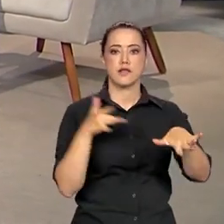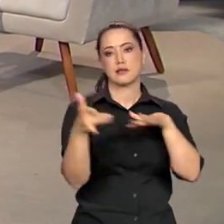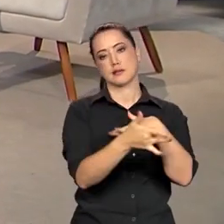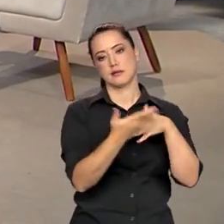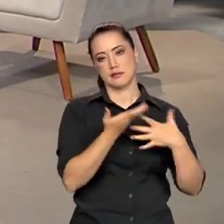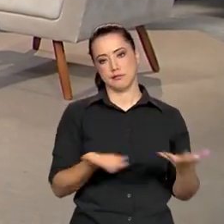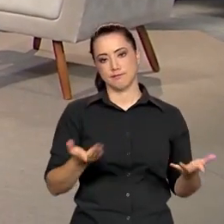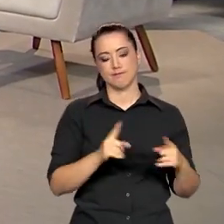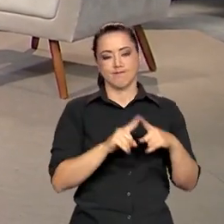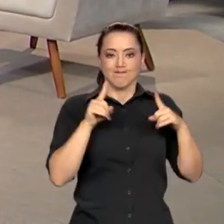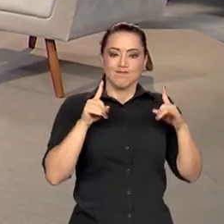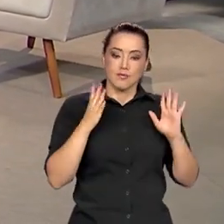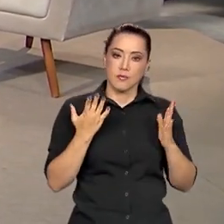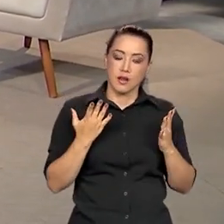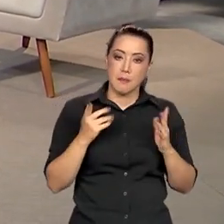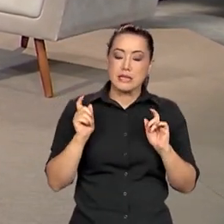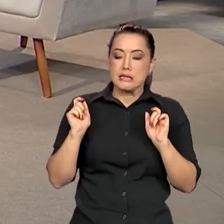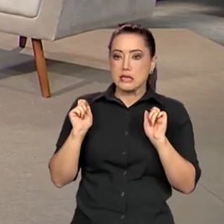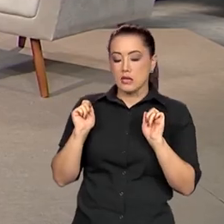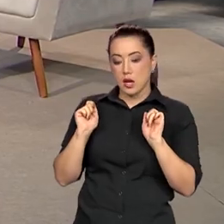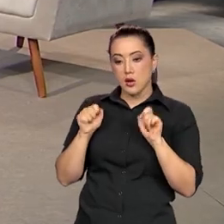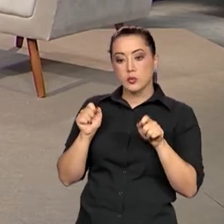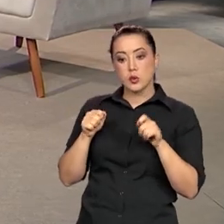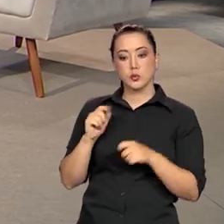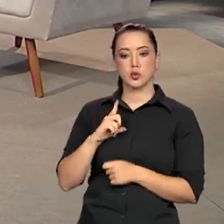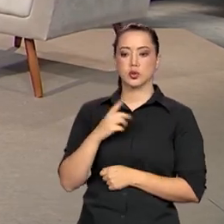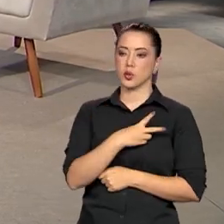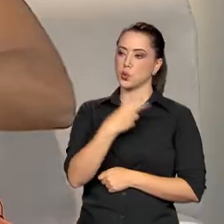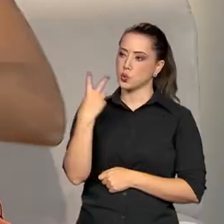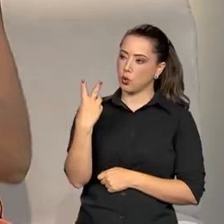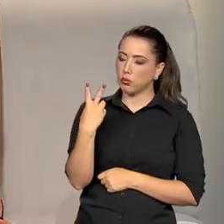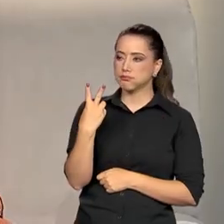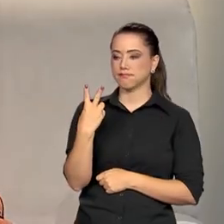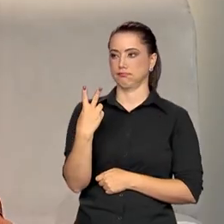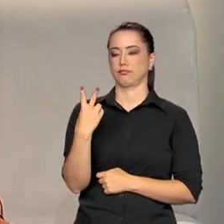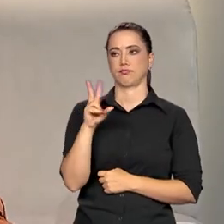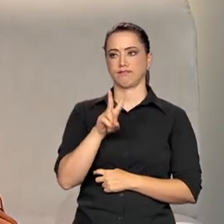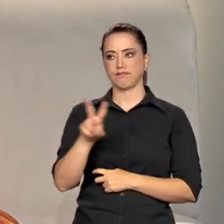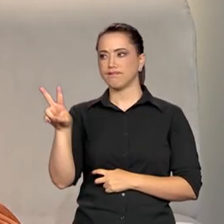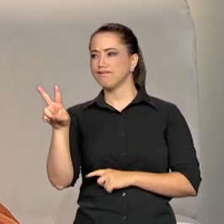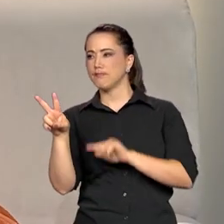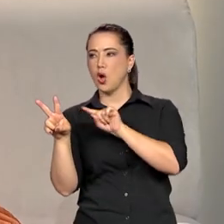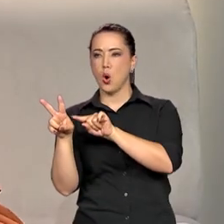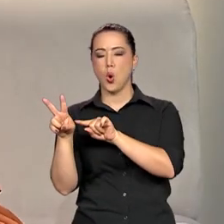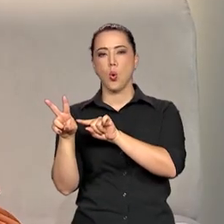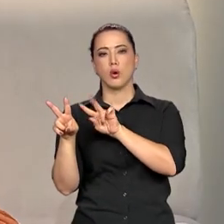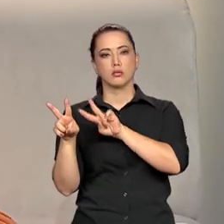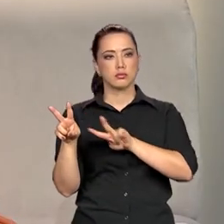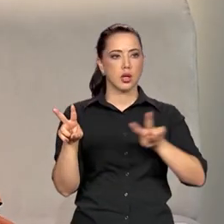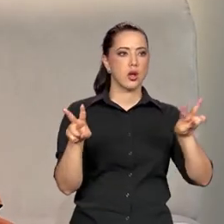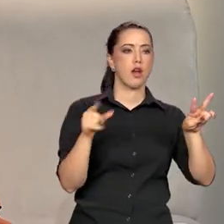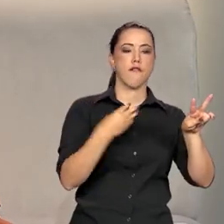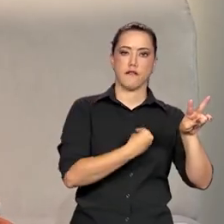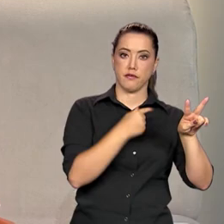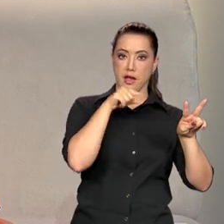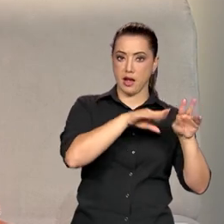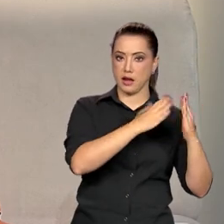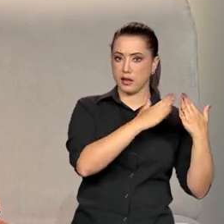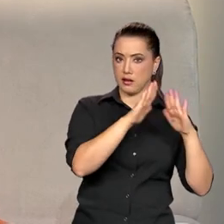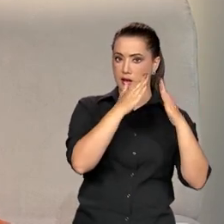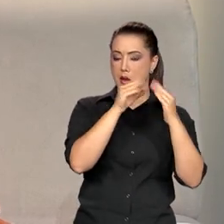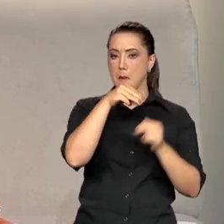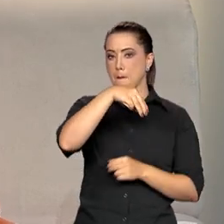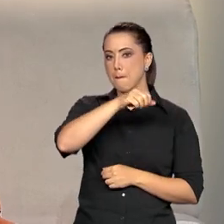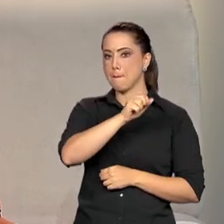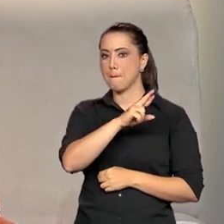mas eu pude ter os dois parâmetros, né, eu pude aprender aqui na Maré, no Rio de Janeiro, como é que